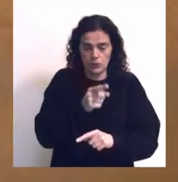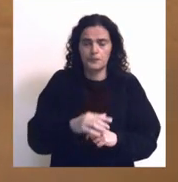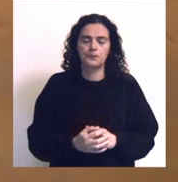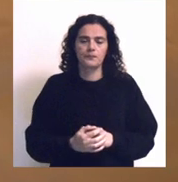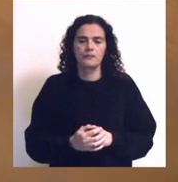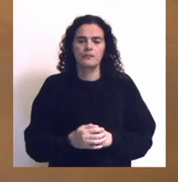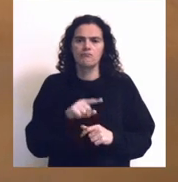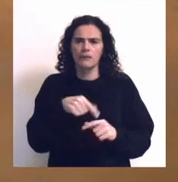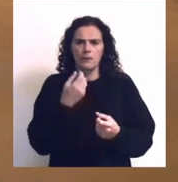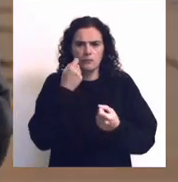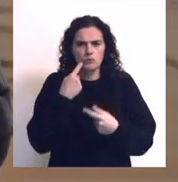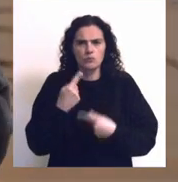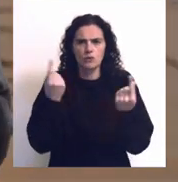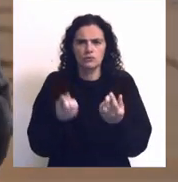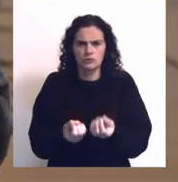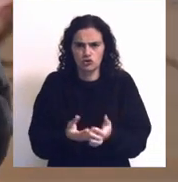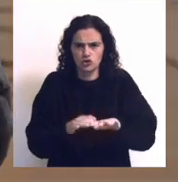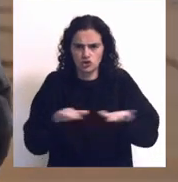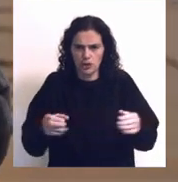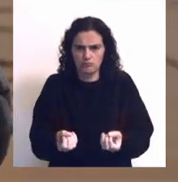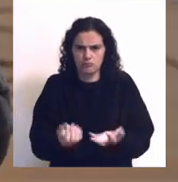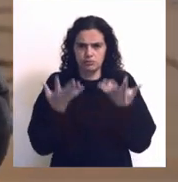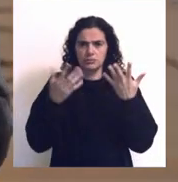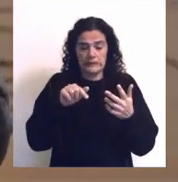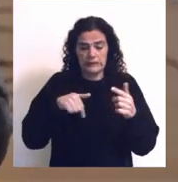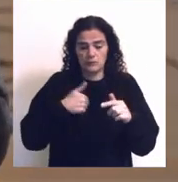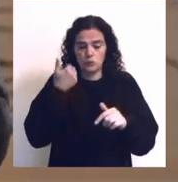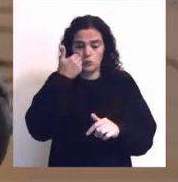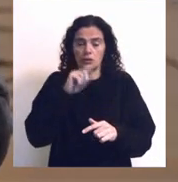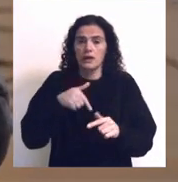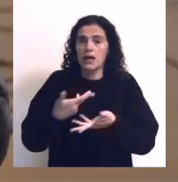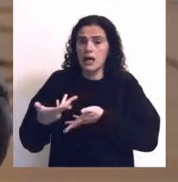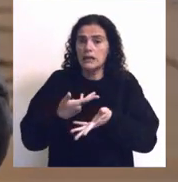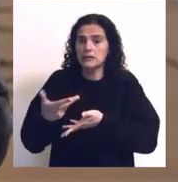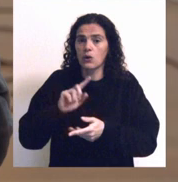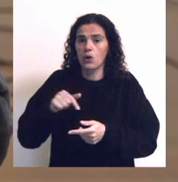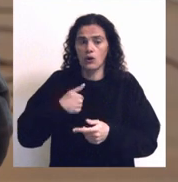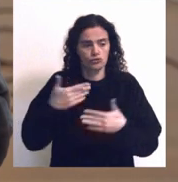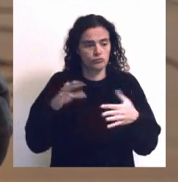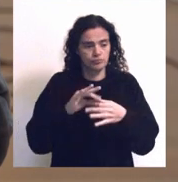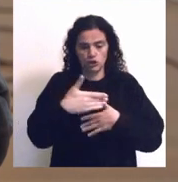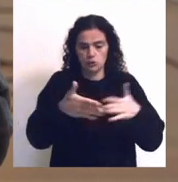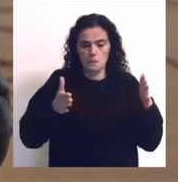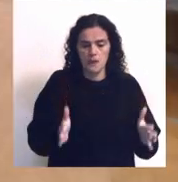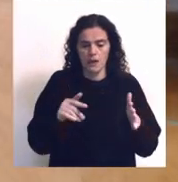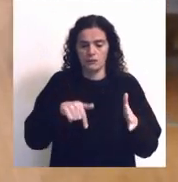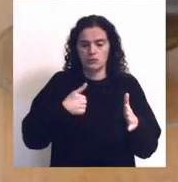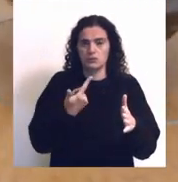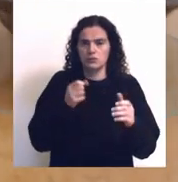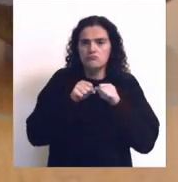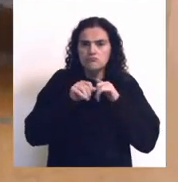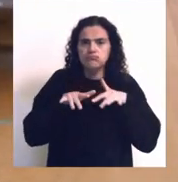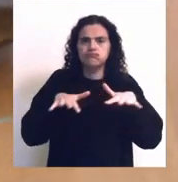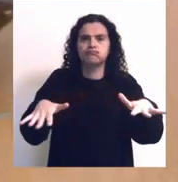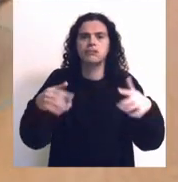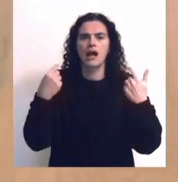e que emana do chão ou do plano do museu. E, portanto, essa nossa relação do espaço que é